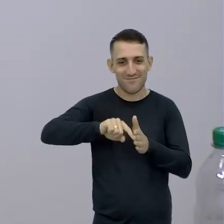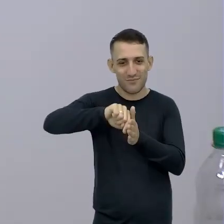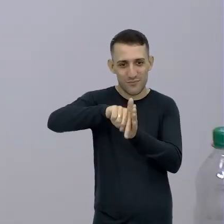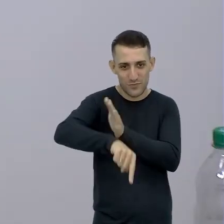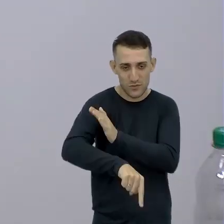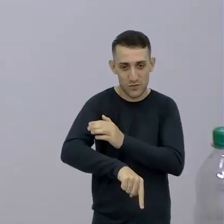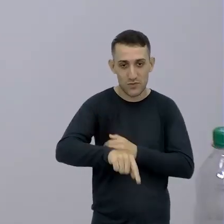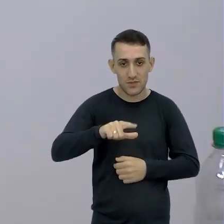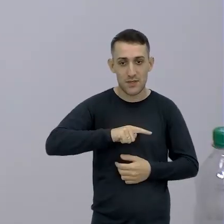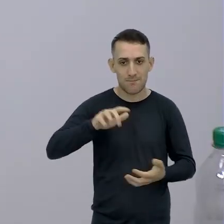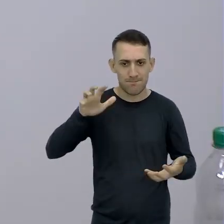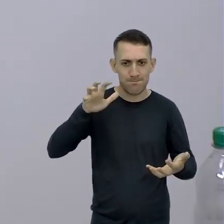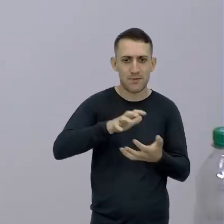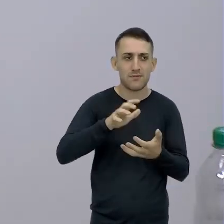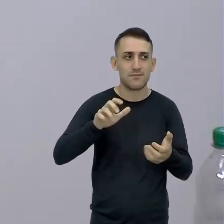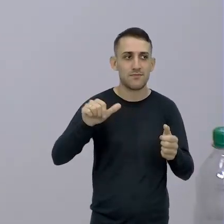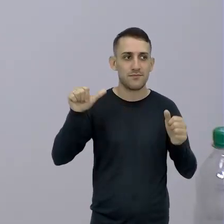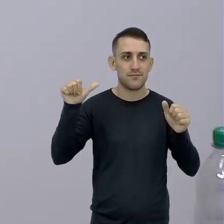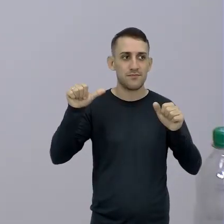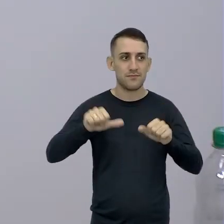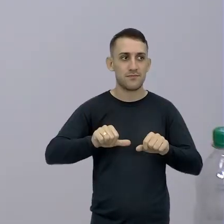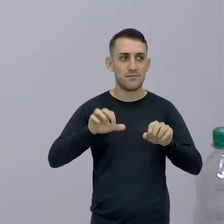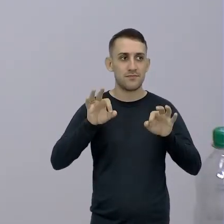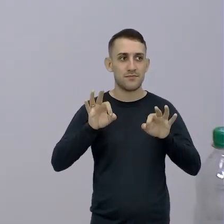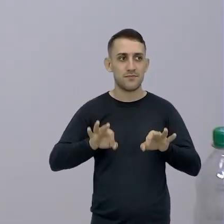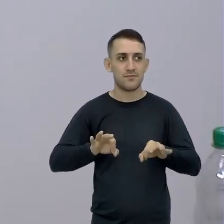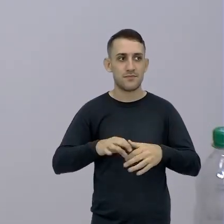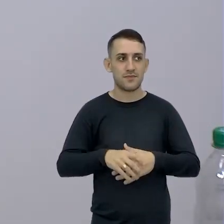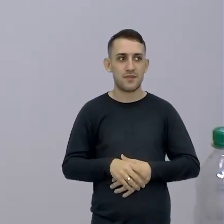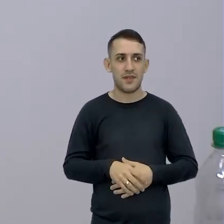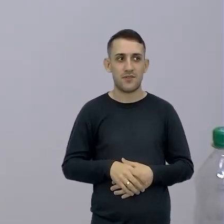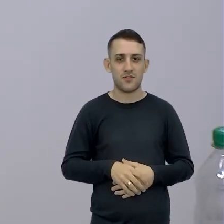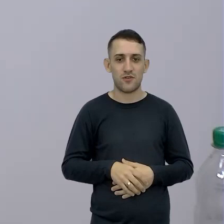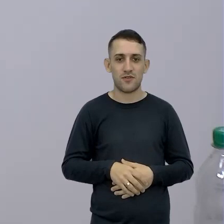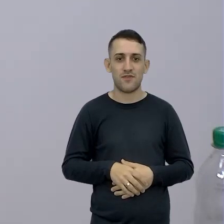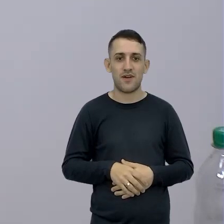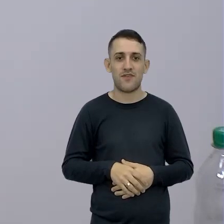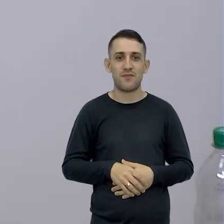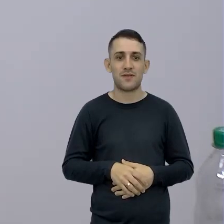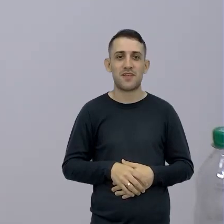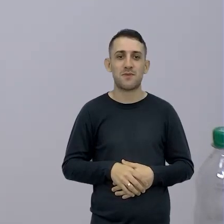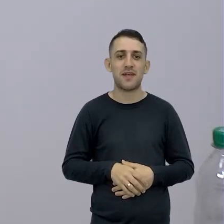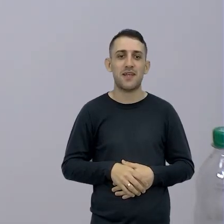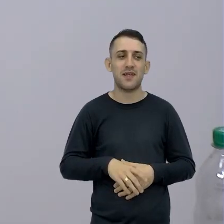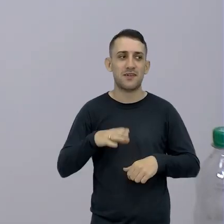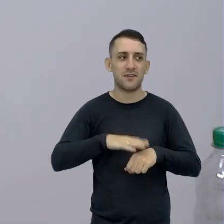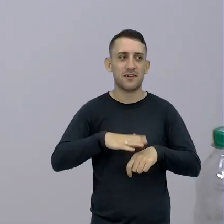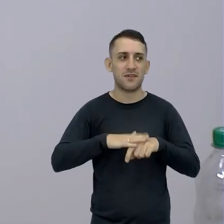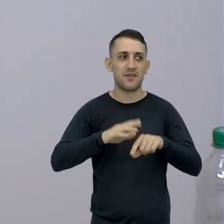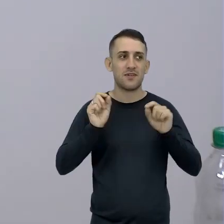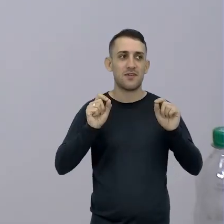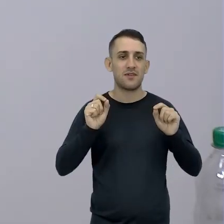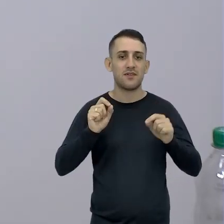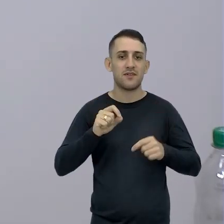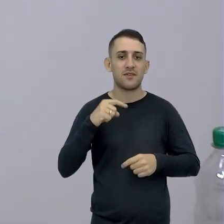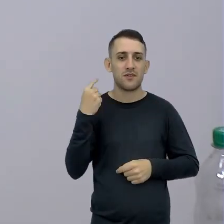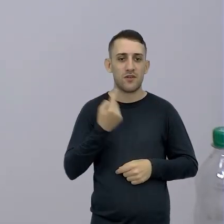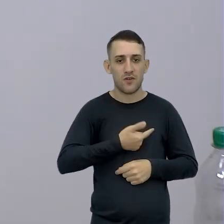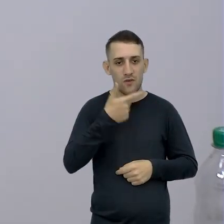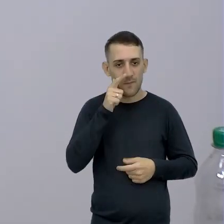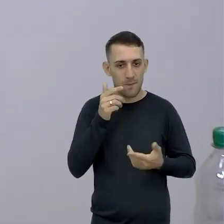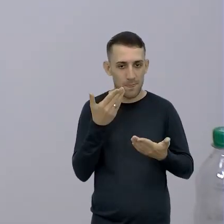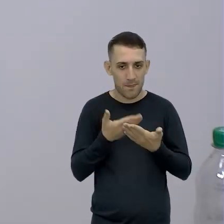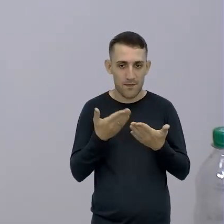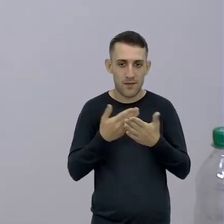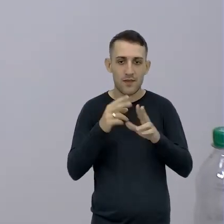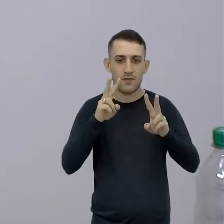Maior é a pressão Diferente Quando a gente escala E aí isso fez com que A gente estudasse um pouquinho